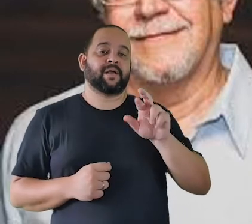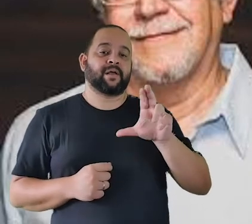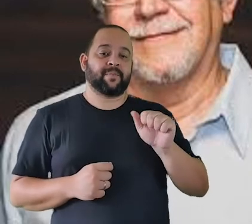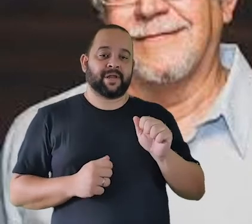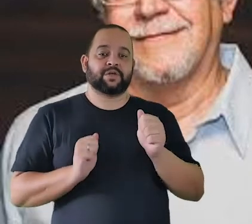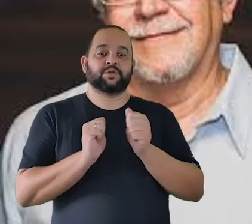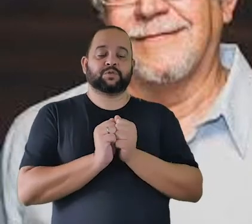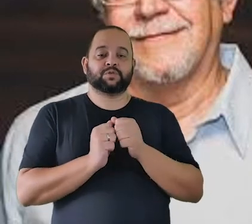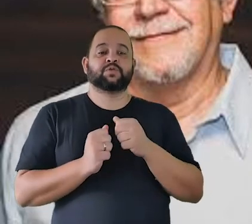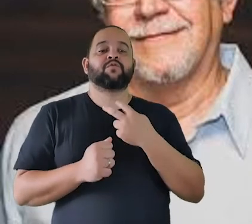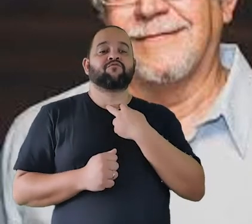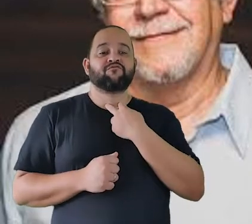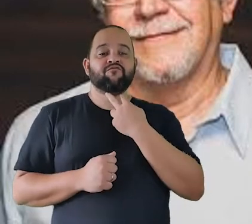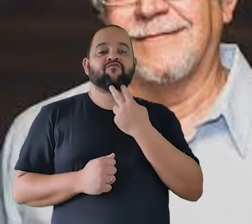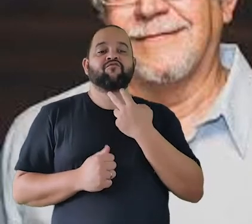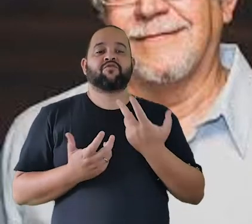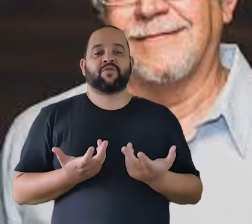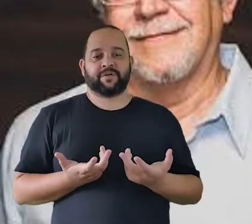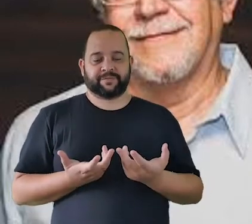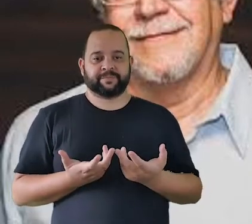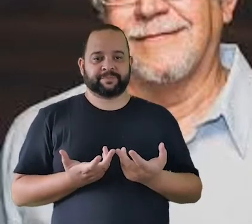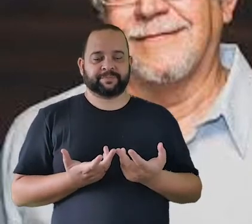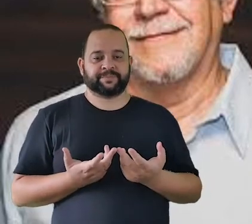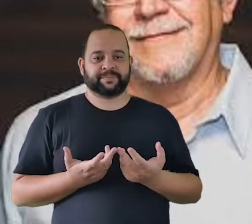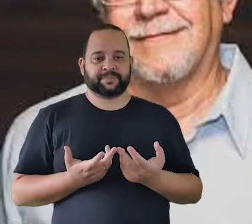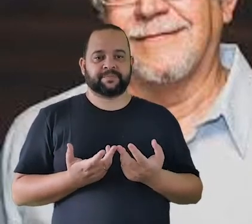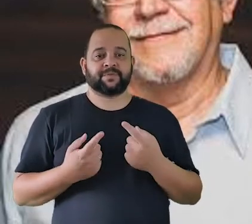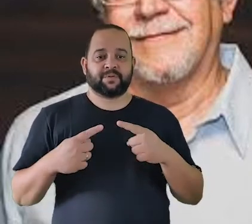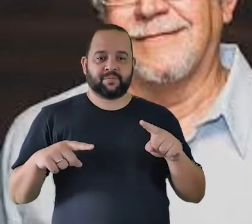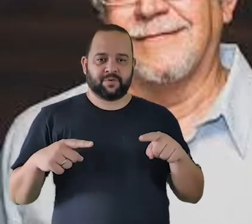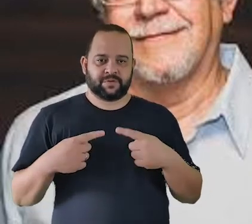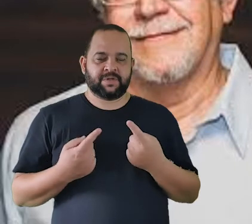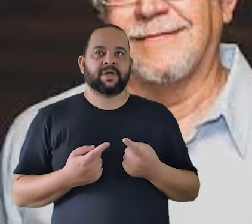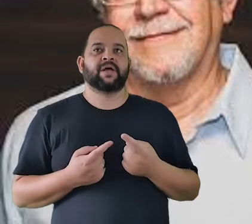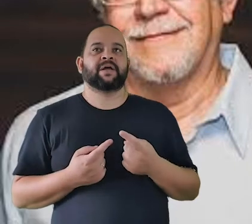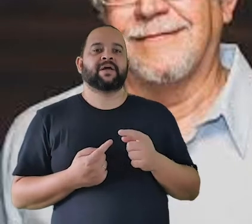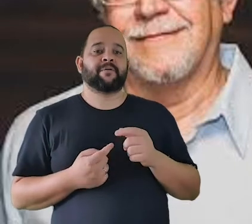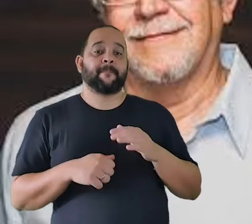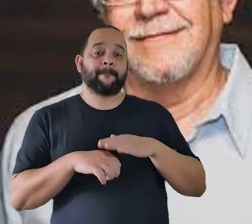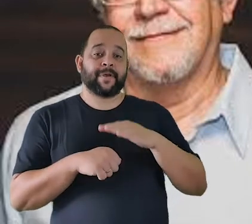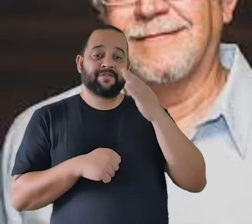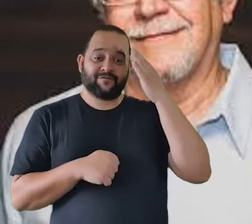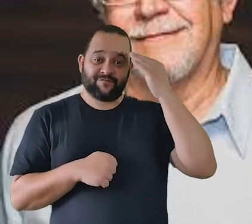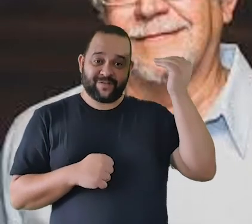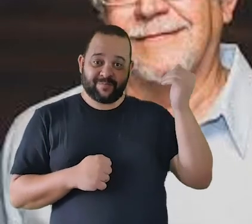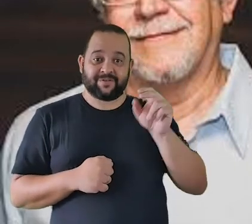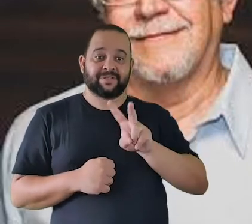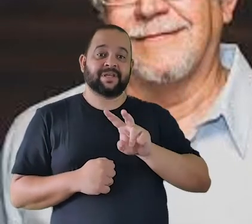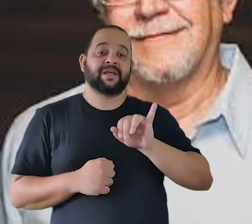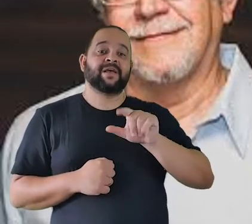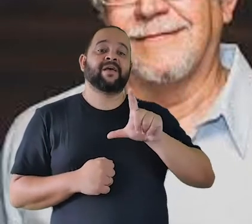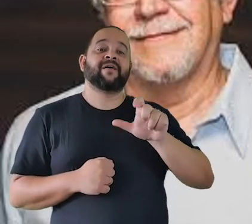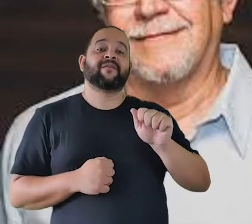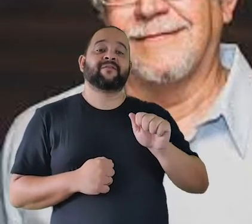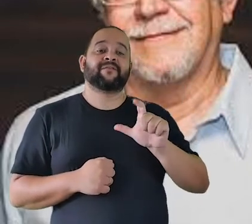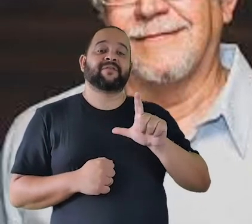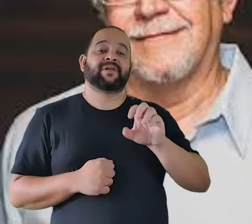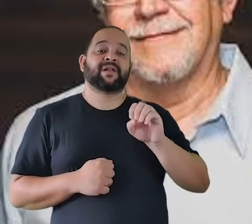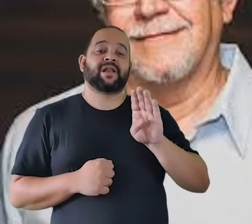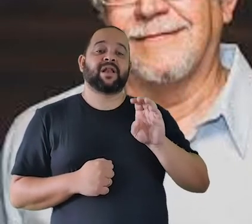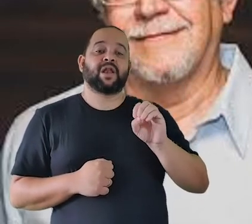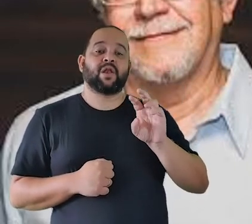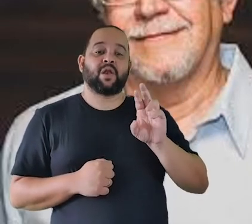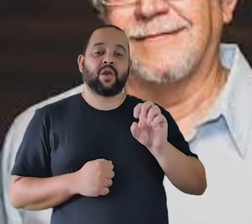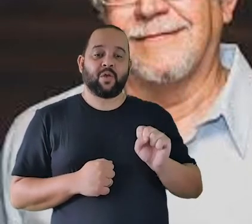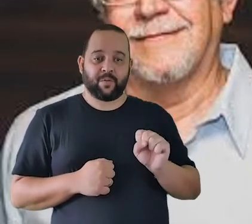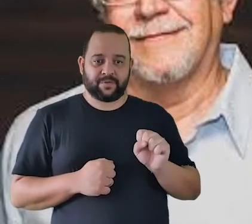Melodia Sentimental ela é uma das canções mais famosas do Villa-Lobos a gente ouve